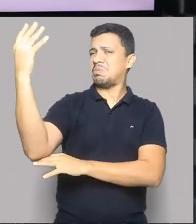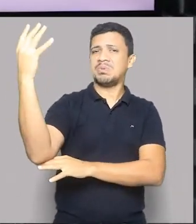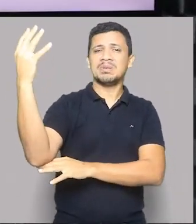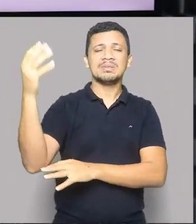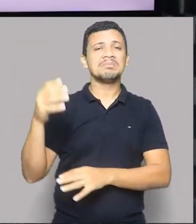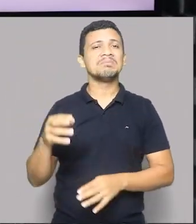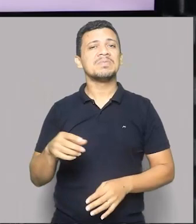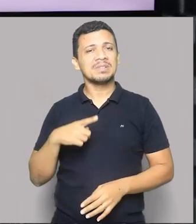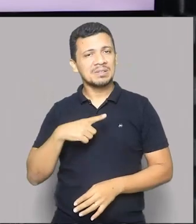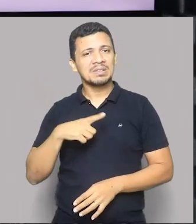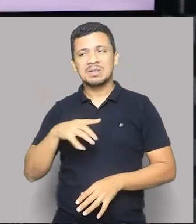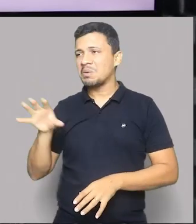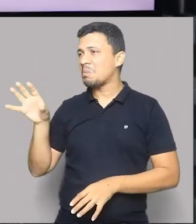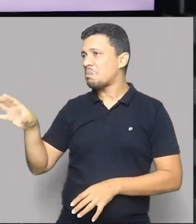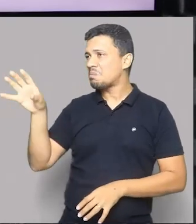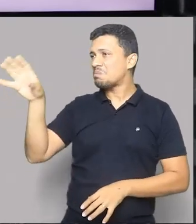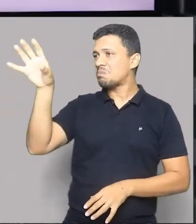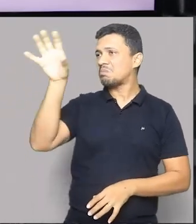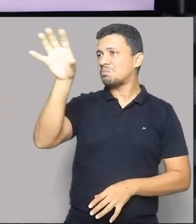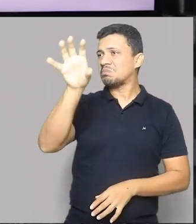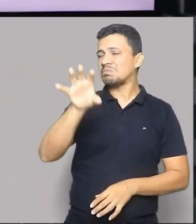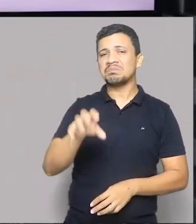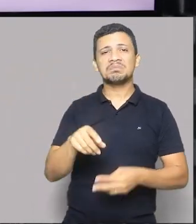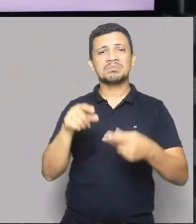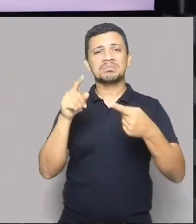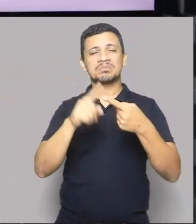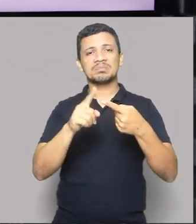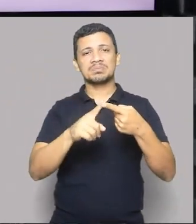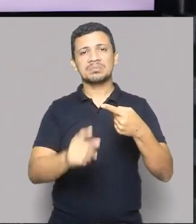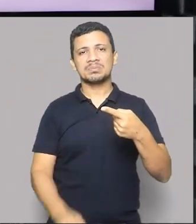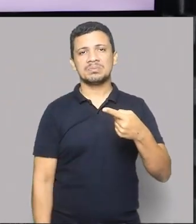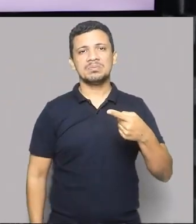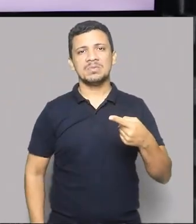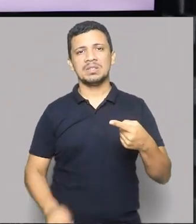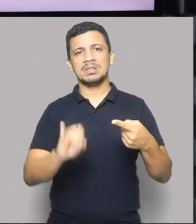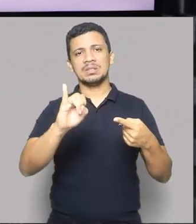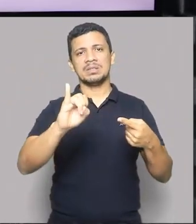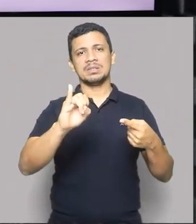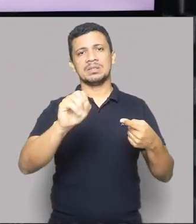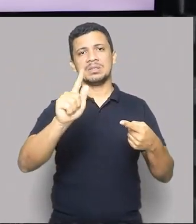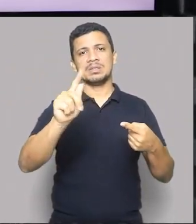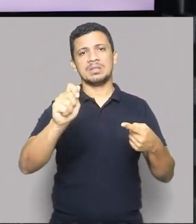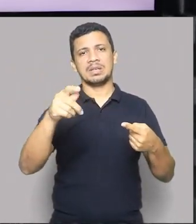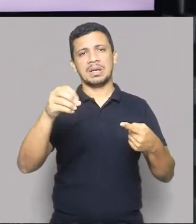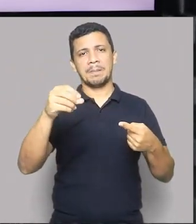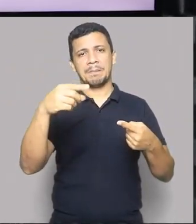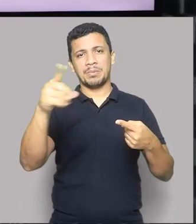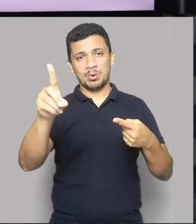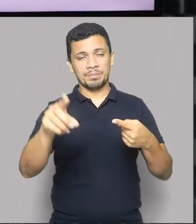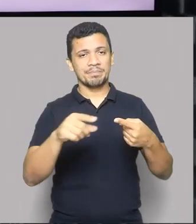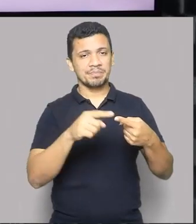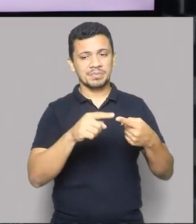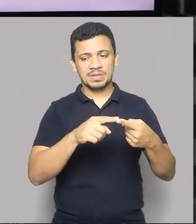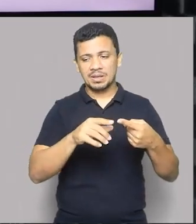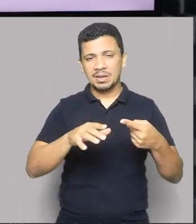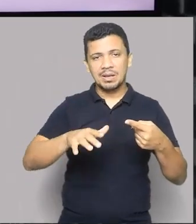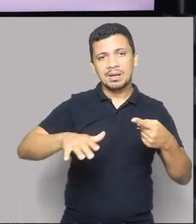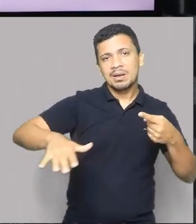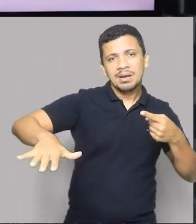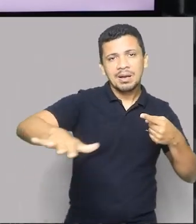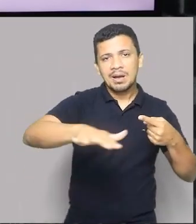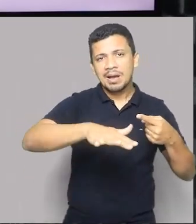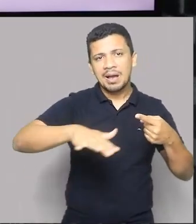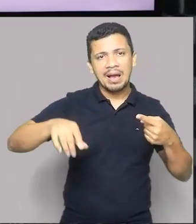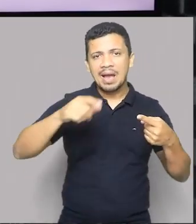ela é dividida. Dividida em três, eu tenho igapó, ou caiagapó, que é aquela área que fica